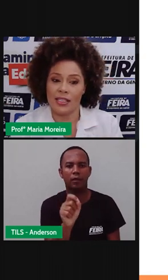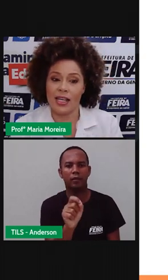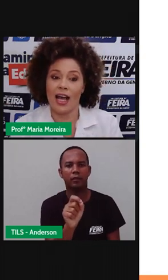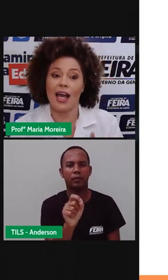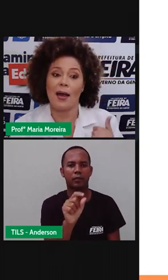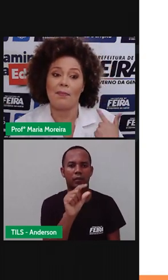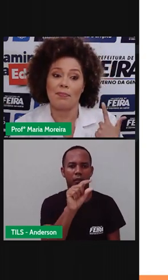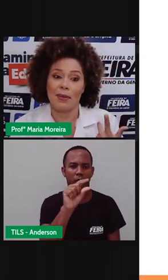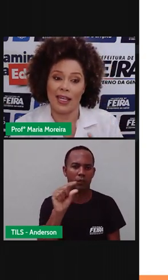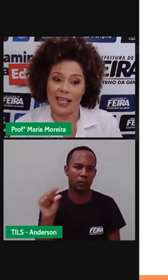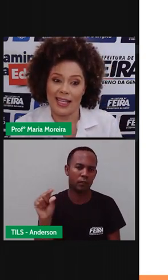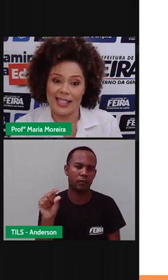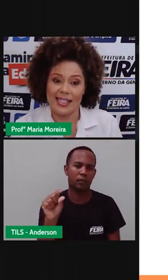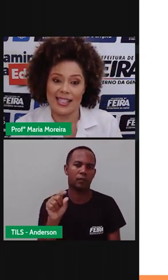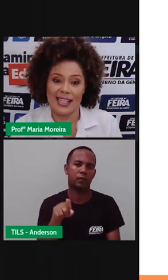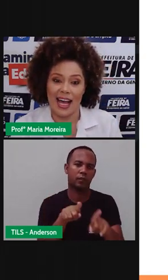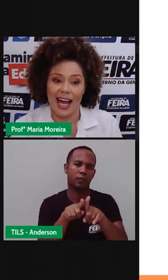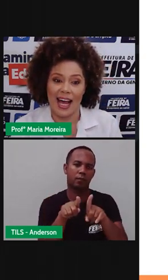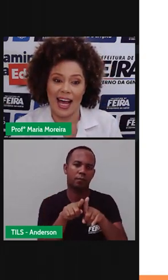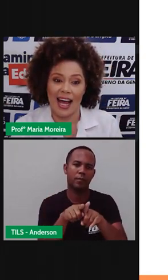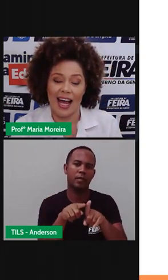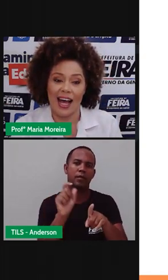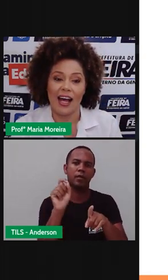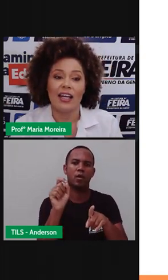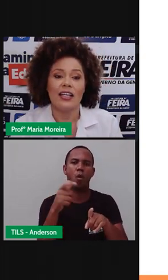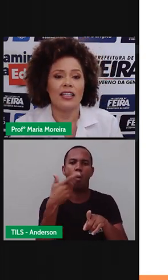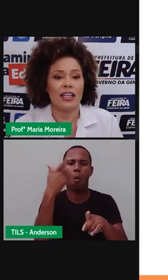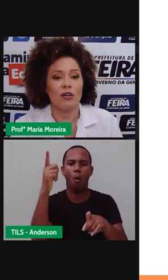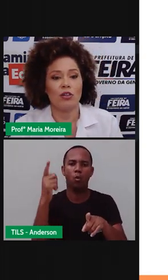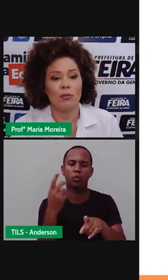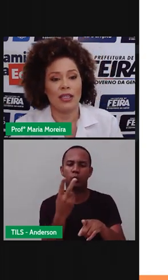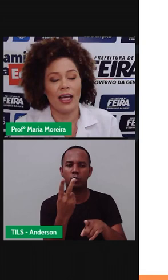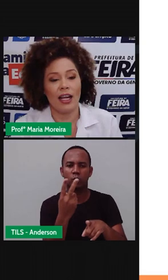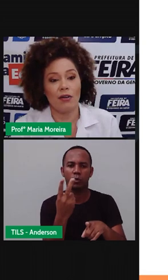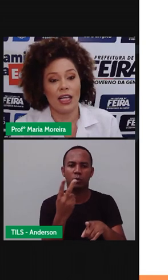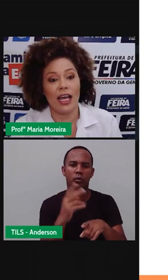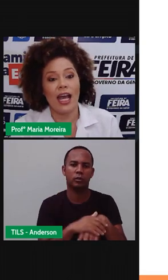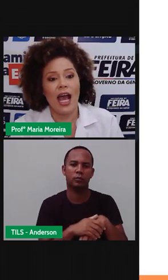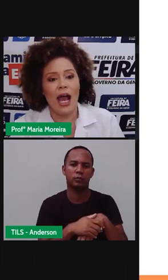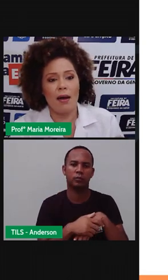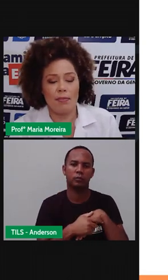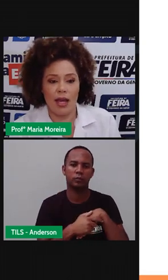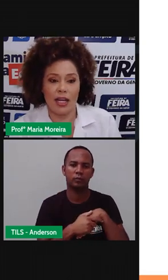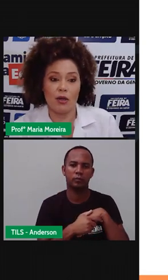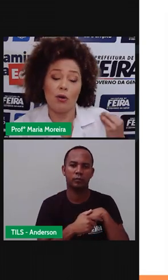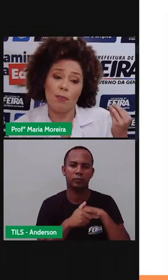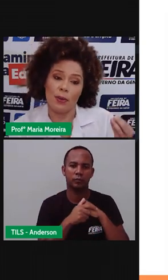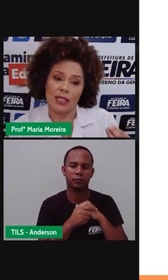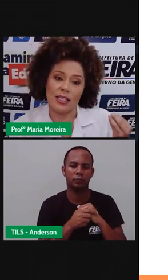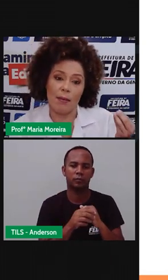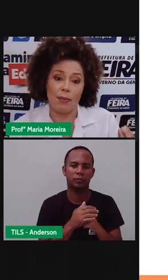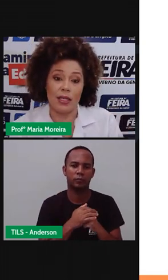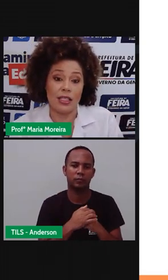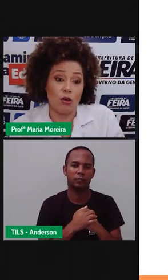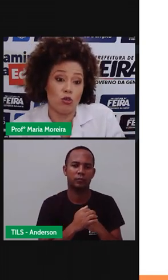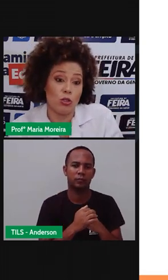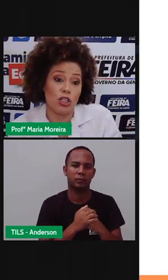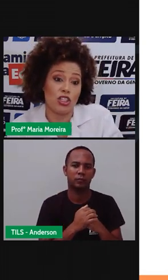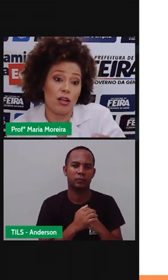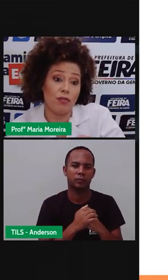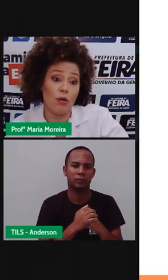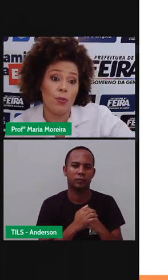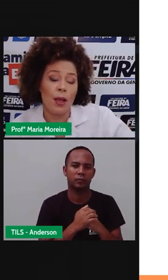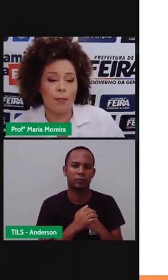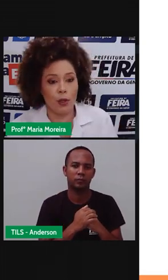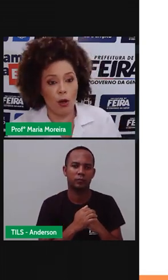Américo pisca-pisca. Então, o nome dele é o quê? Américo pisca-pisca. um